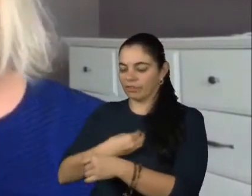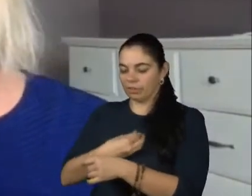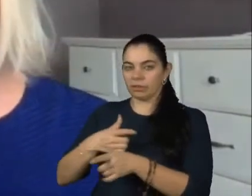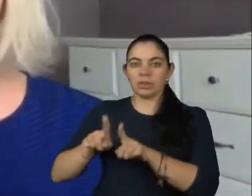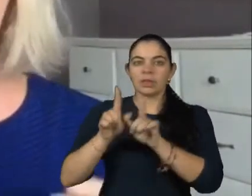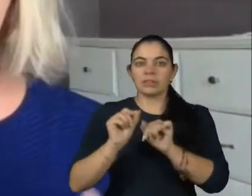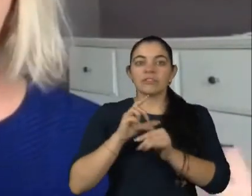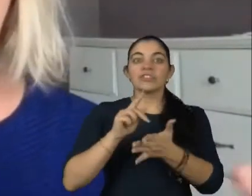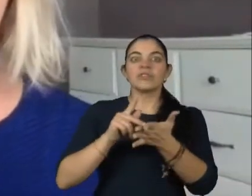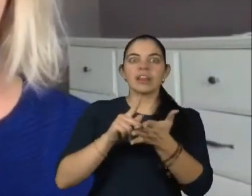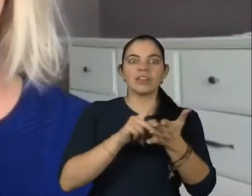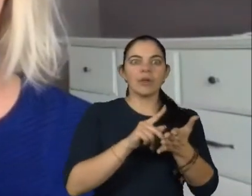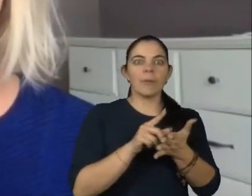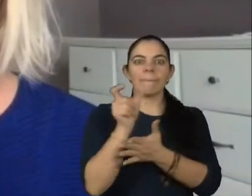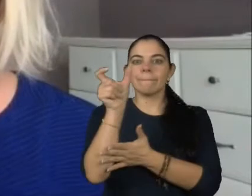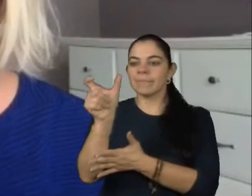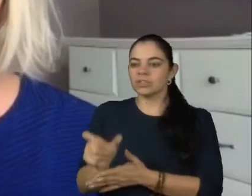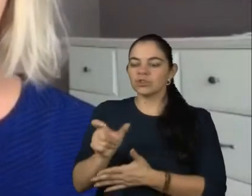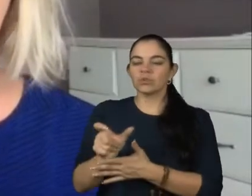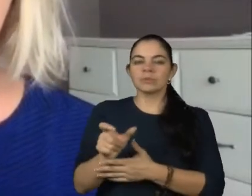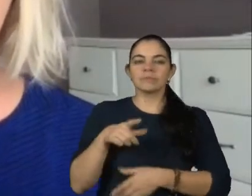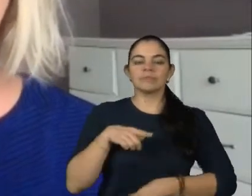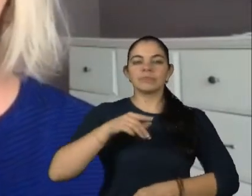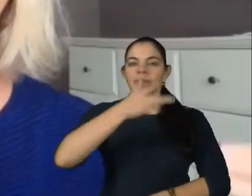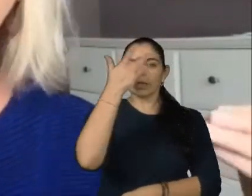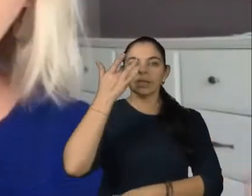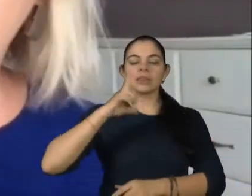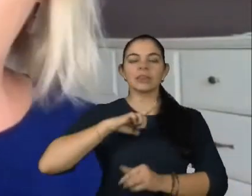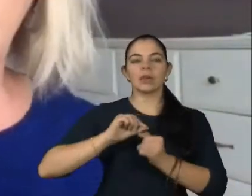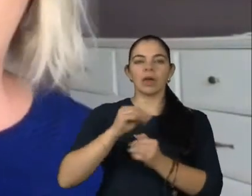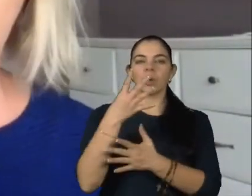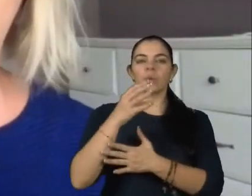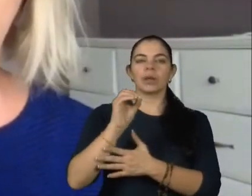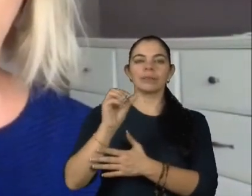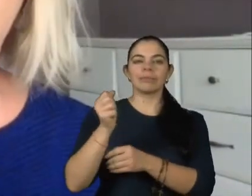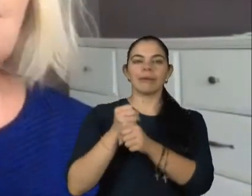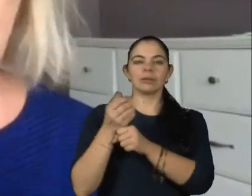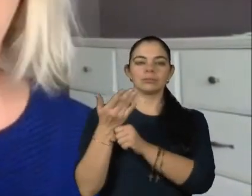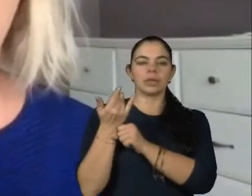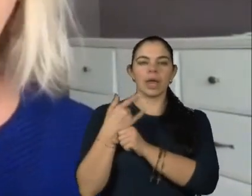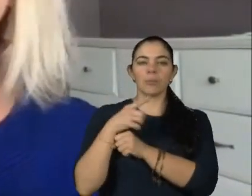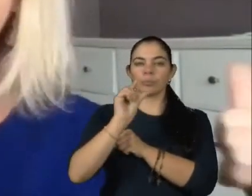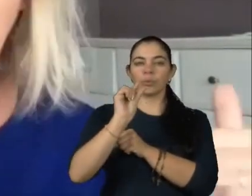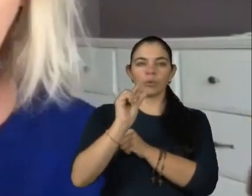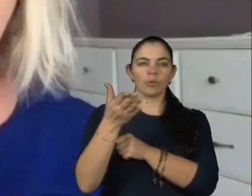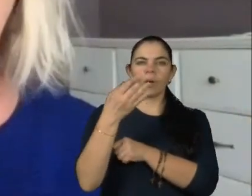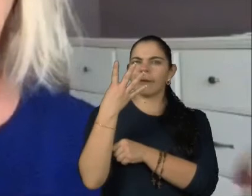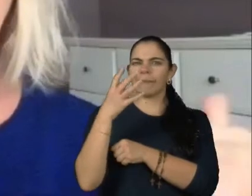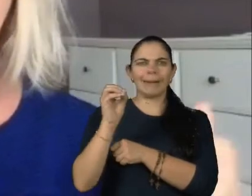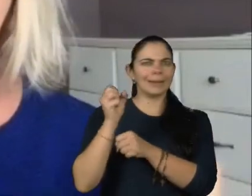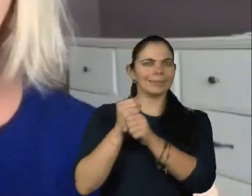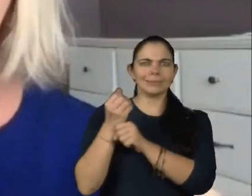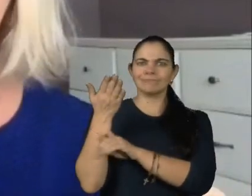assim, essas são as pessoas que estão hoje nesse cenário. Há 40 anos atrás, é pouco, gente, é ali. Há 40